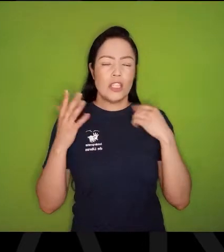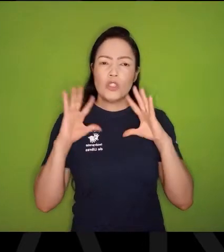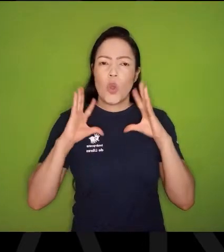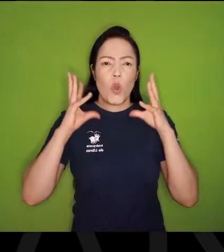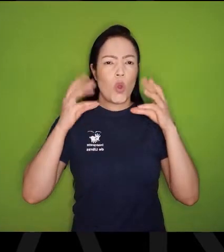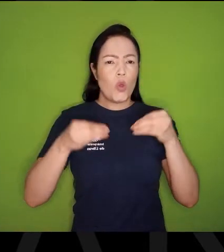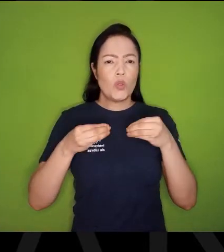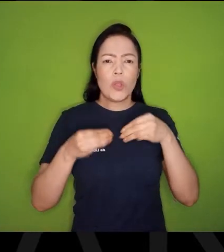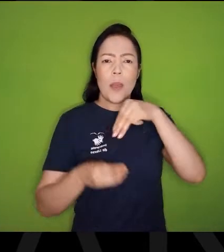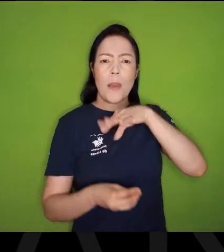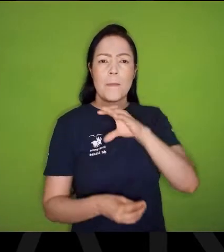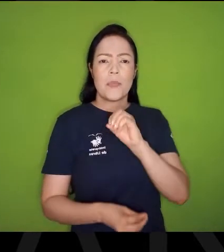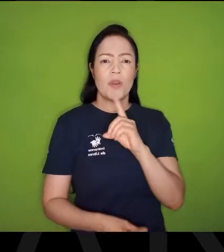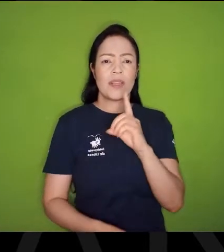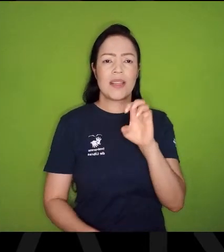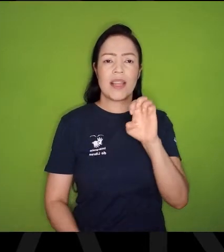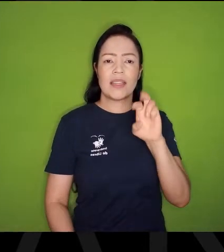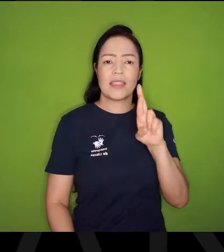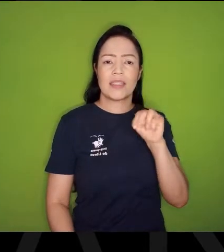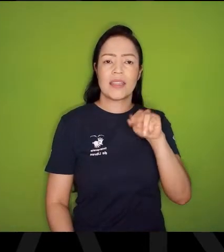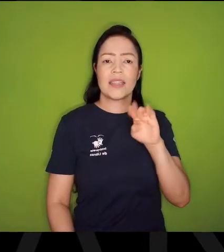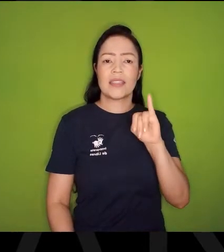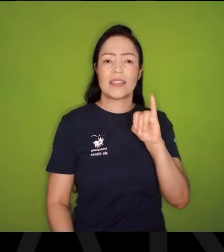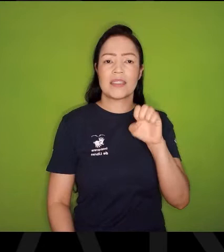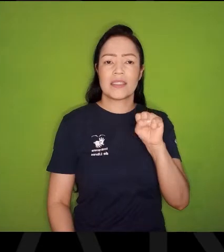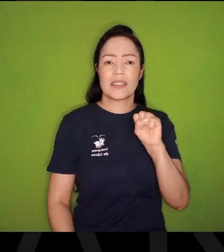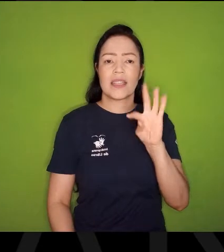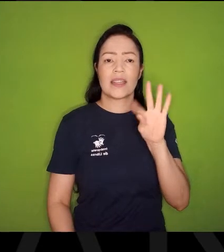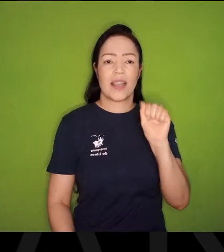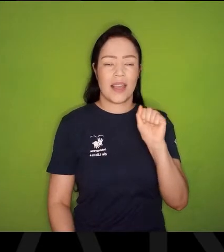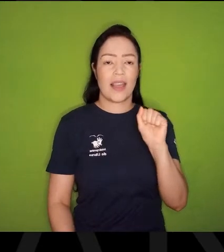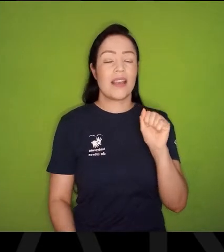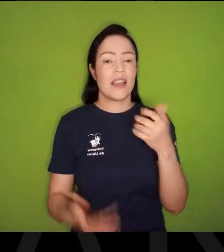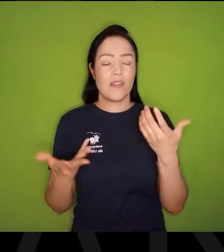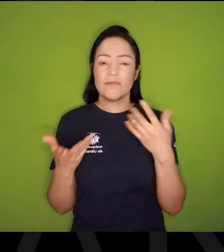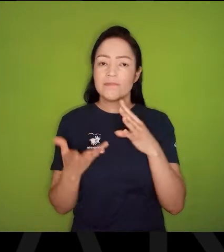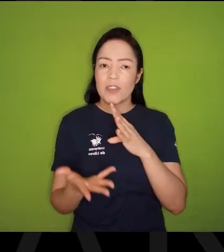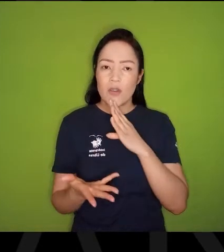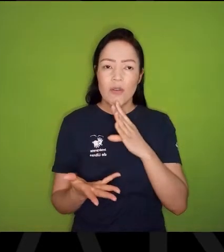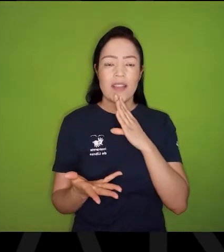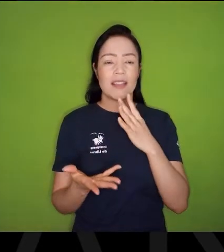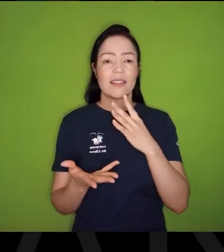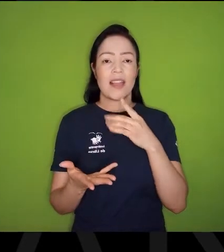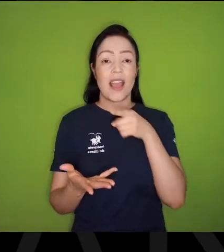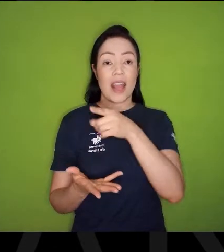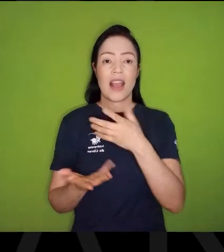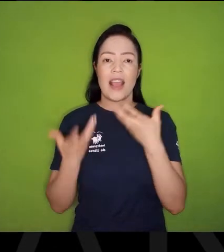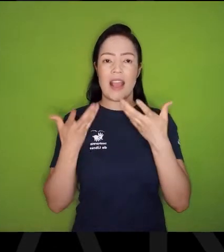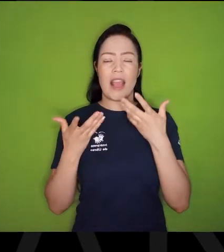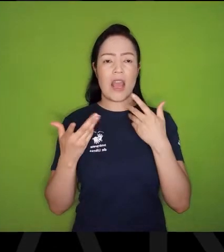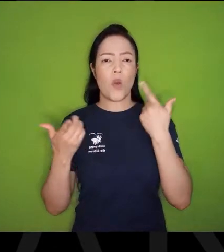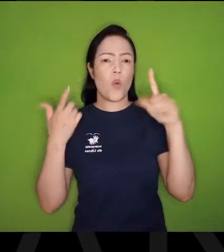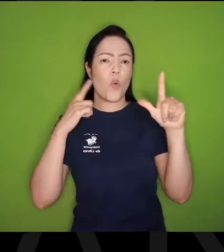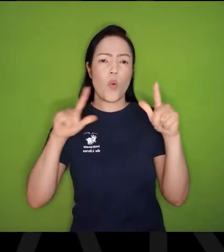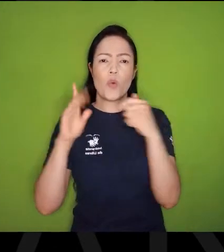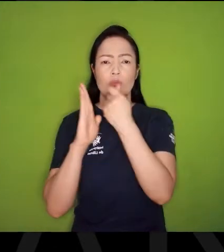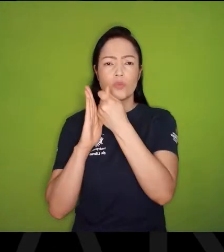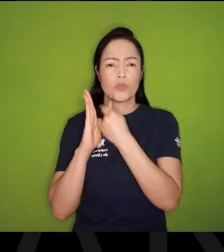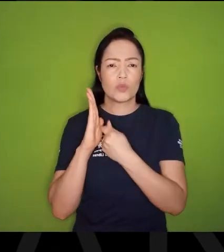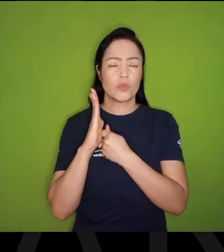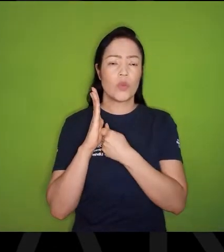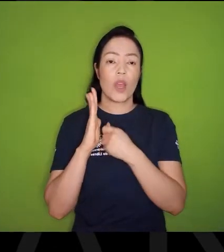E essa vontade que ele tinha, De falar com os outros escritores, Conhecer outros lugares,